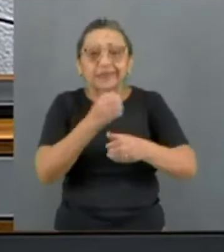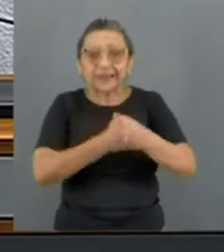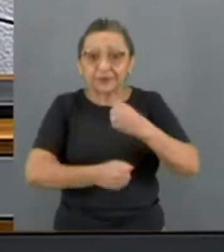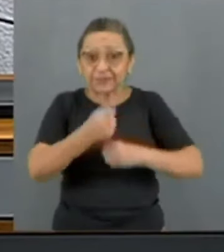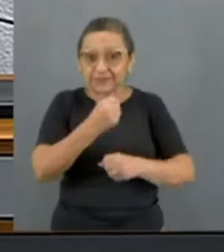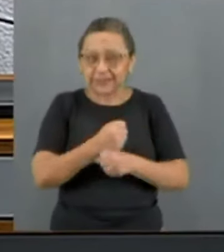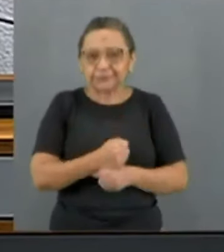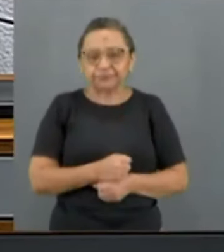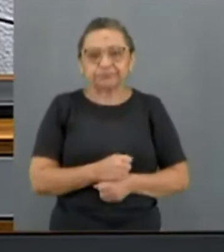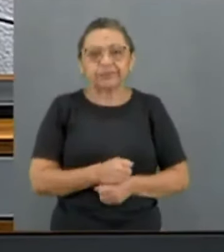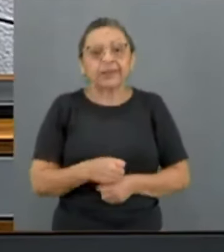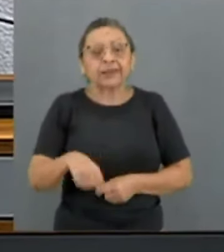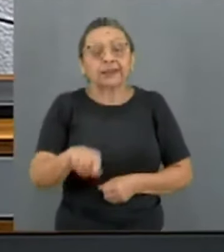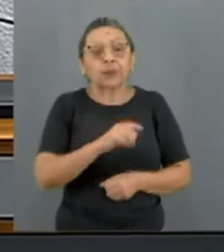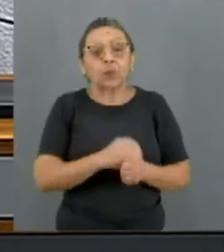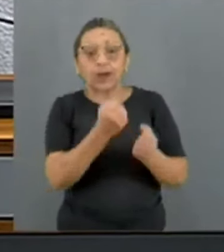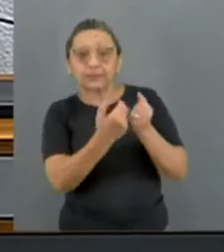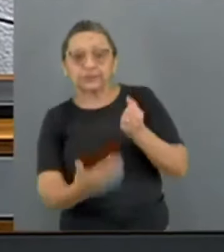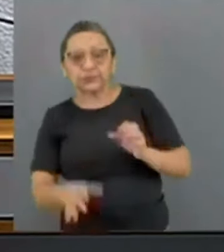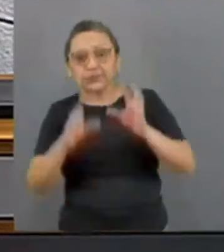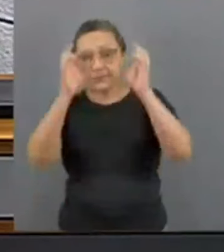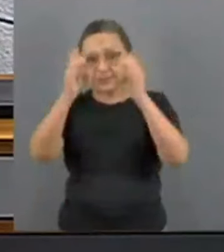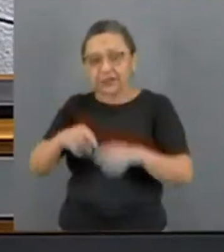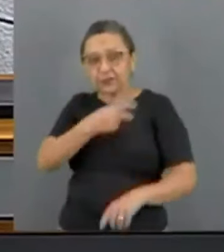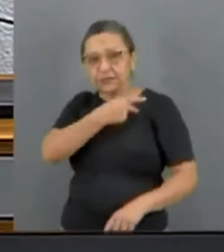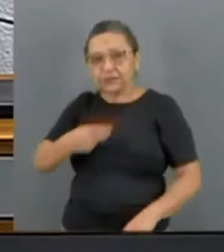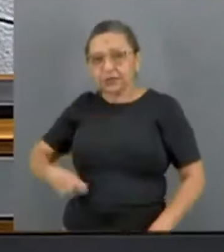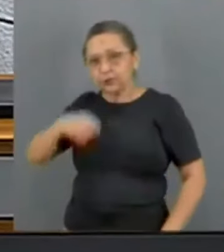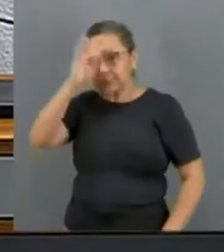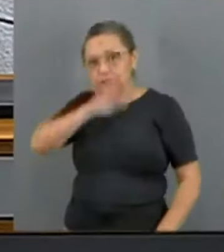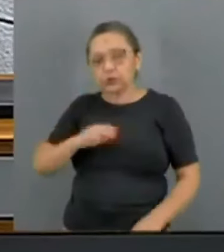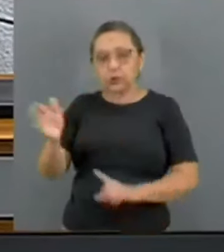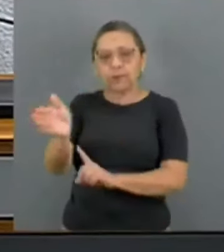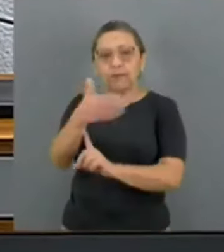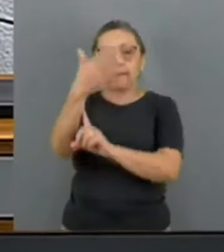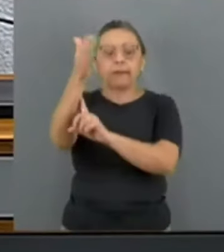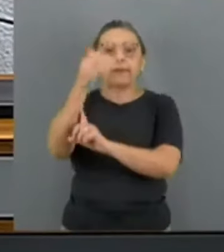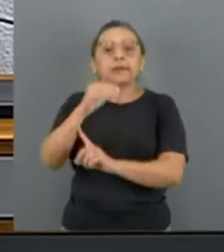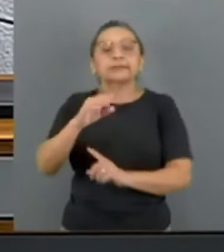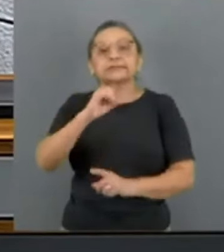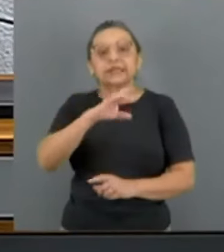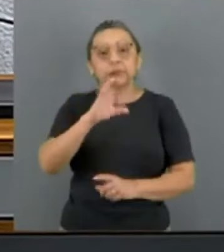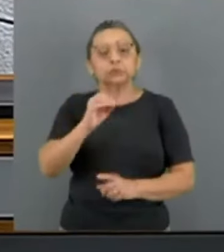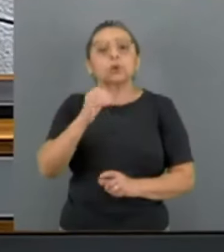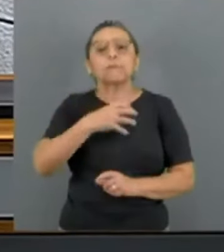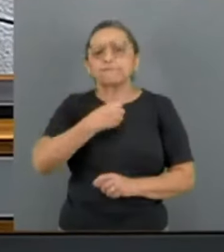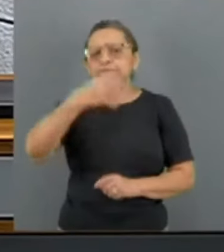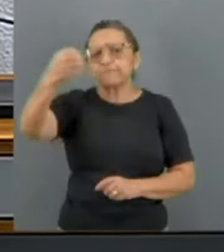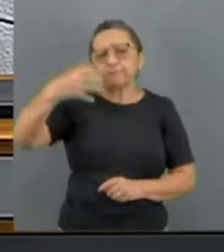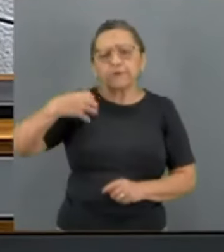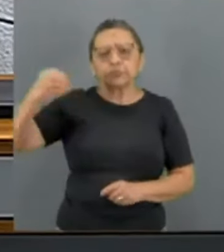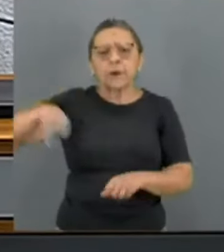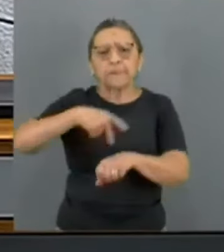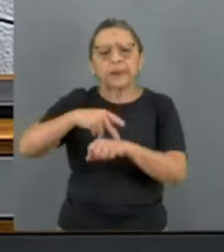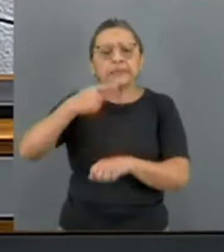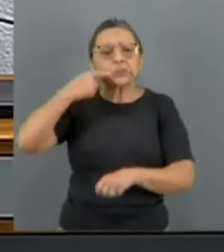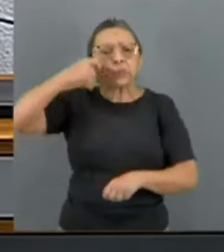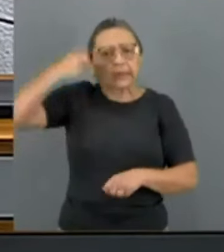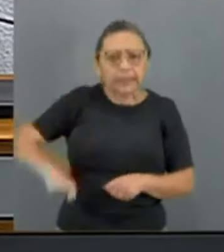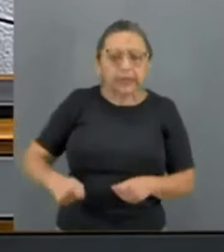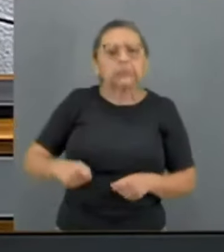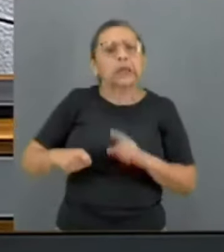passado. O assessor especial da Presidência da República, embaixador Celso Amorim, viajou à Ucrânia, onde foi